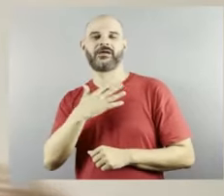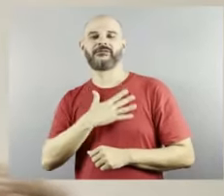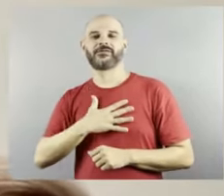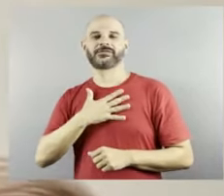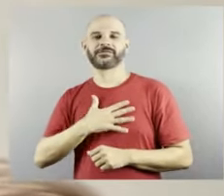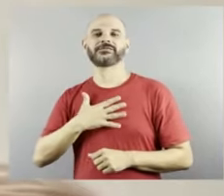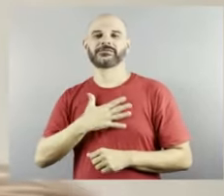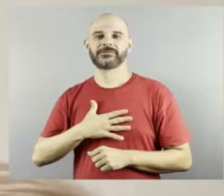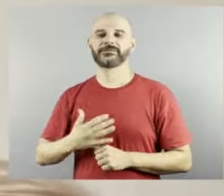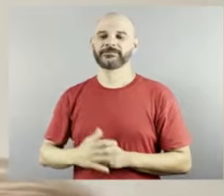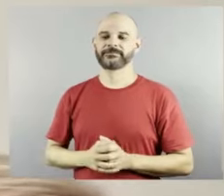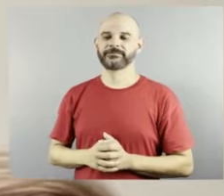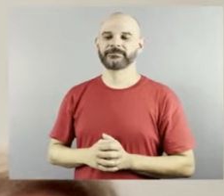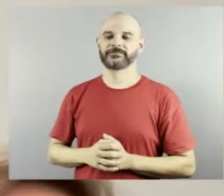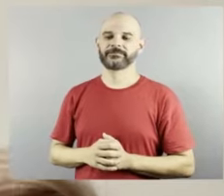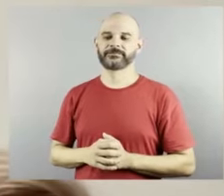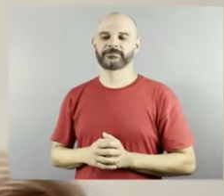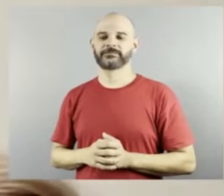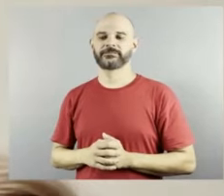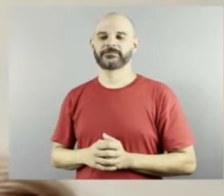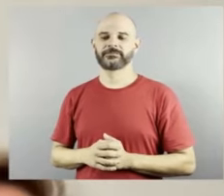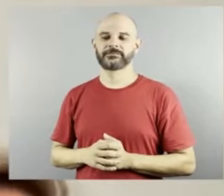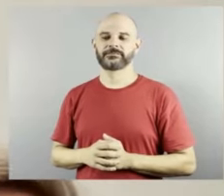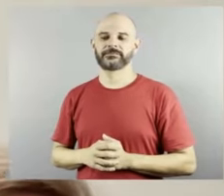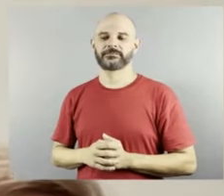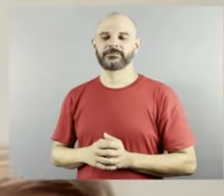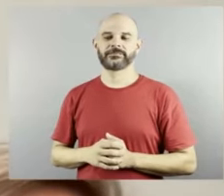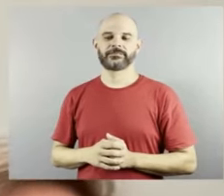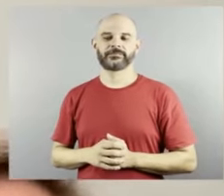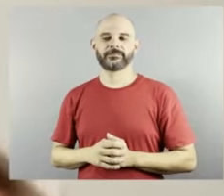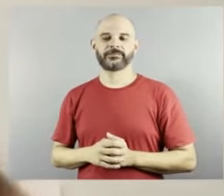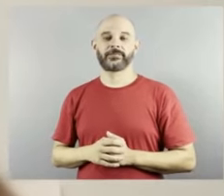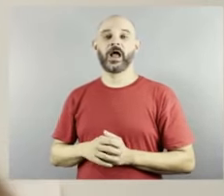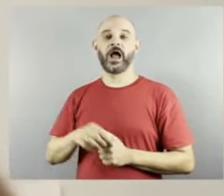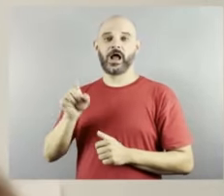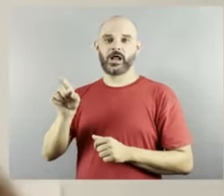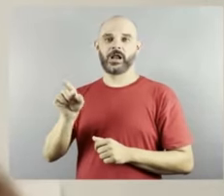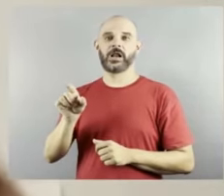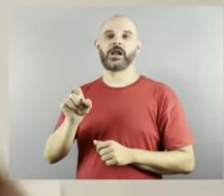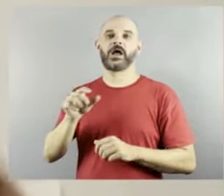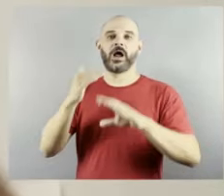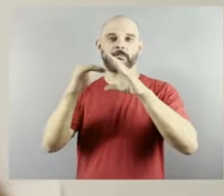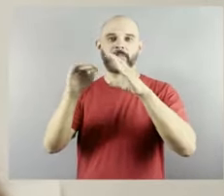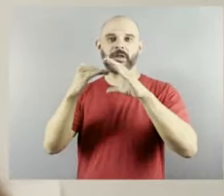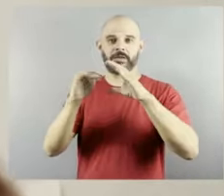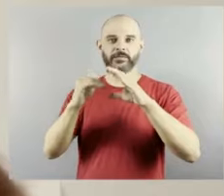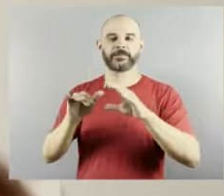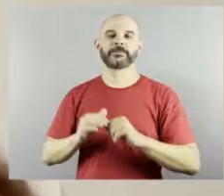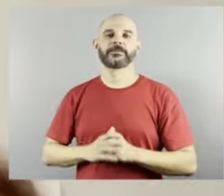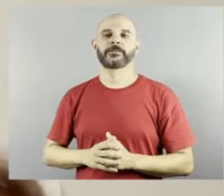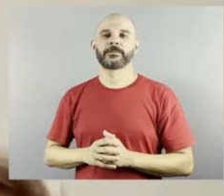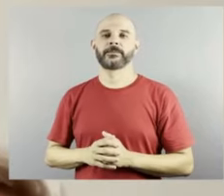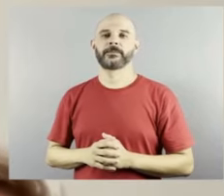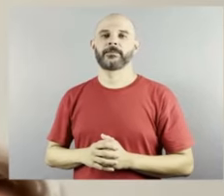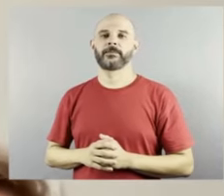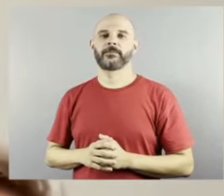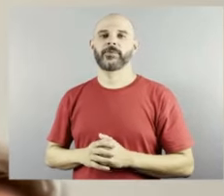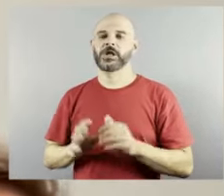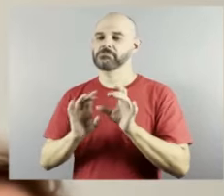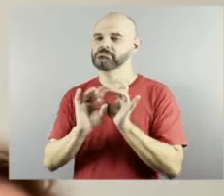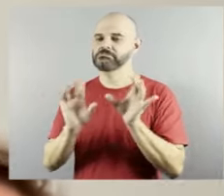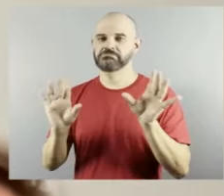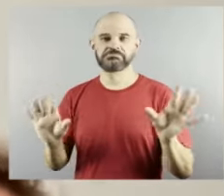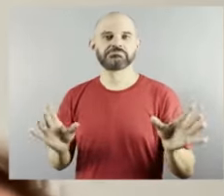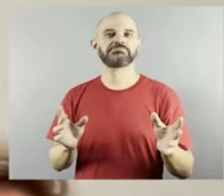e aqui é isso Patrícia arroba Meta Social totalmente à disposição se eu puder